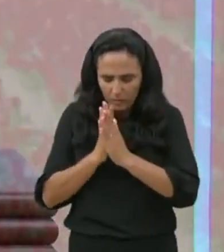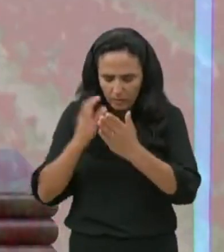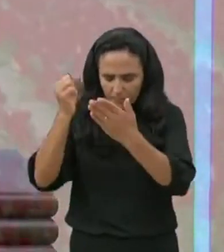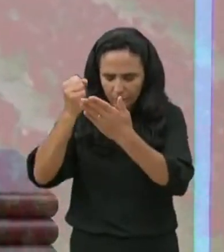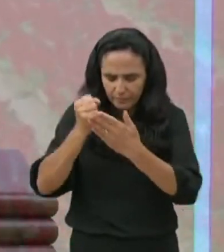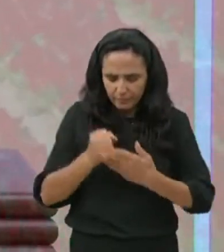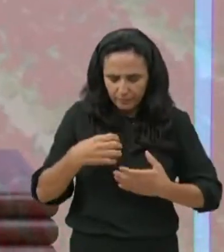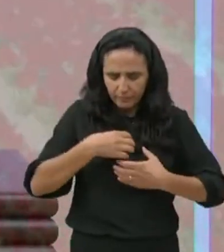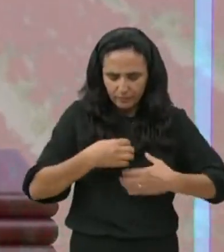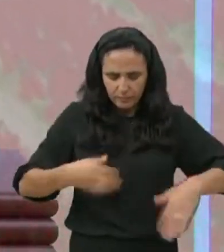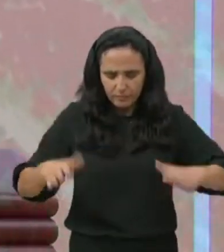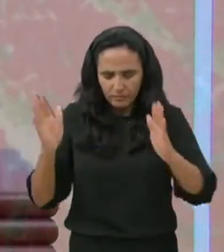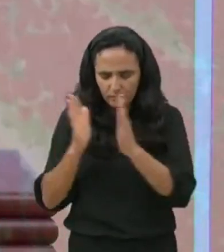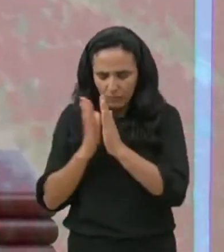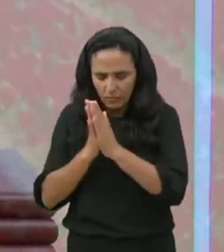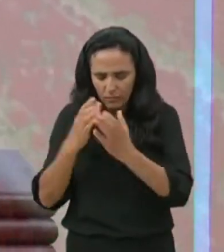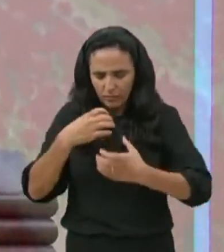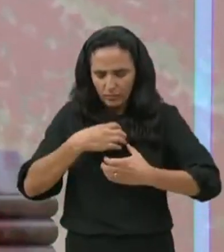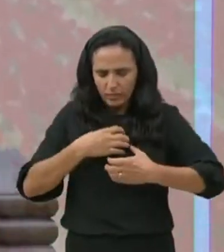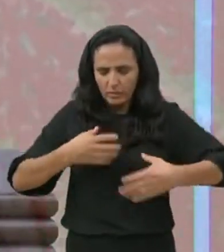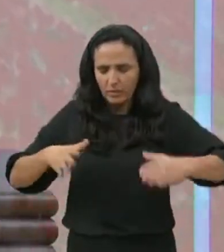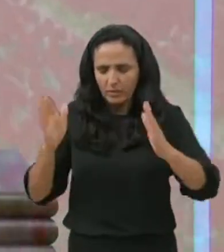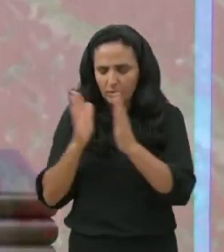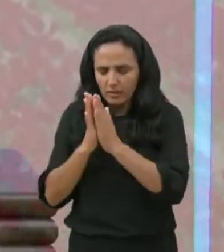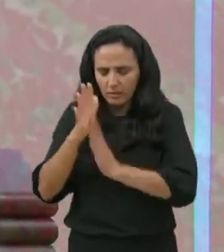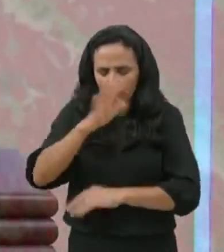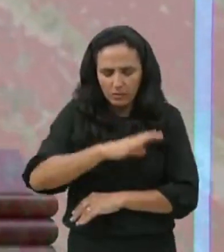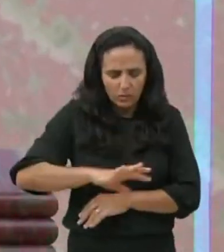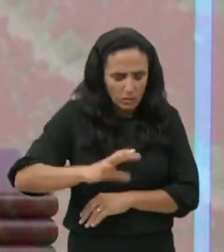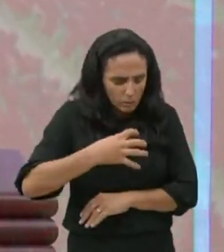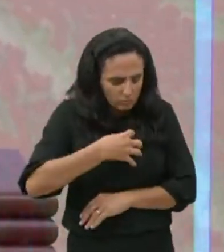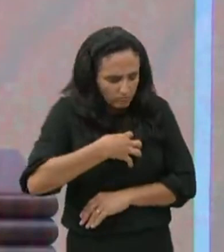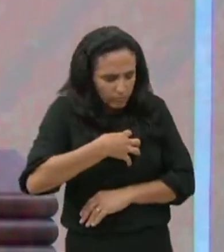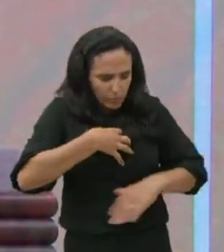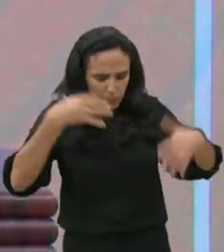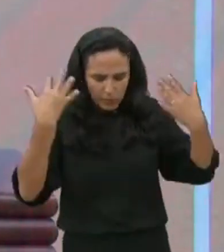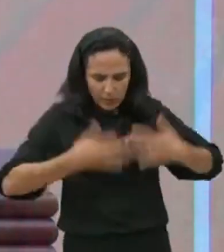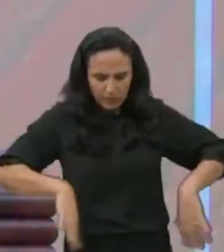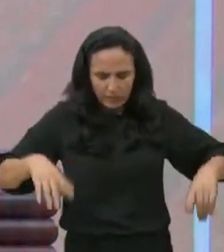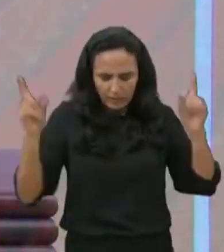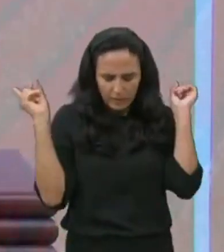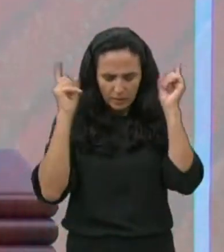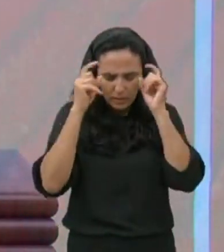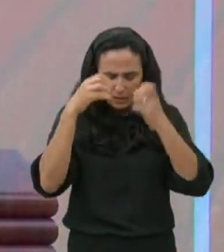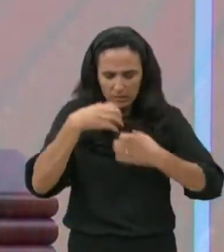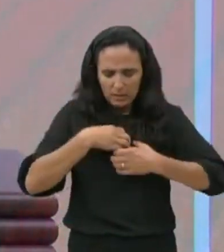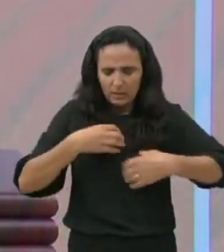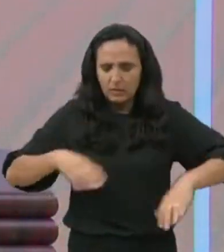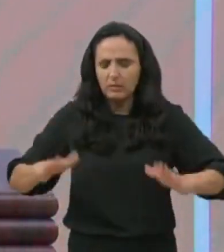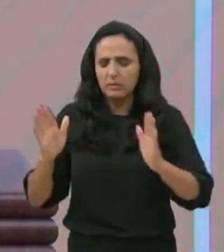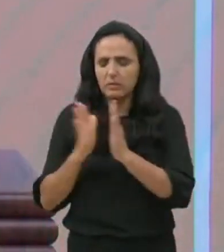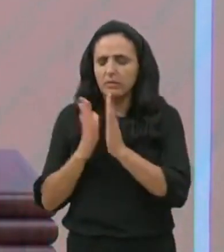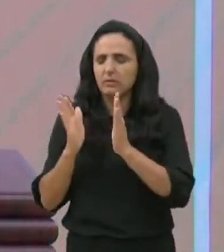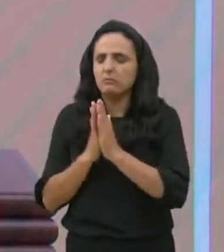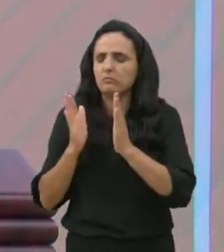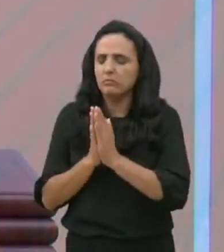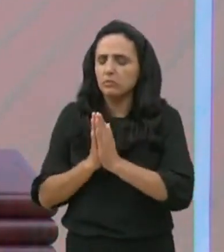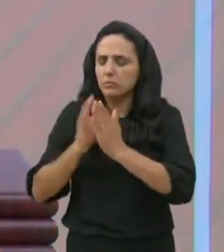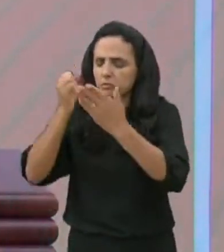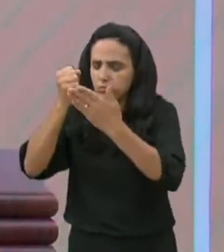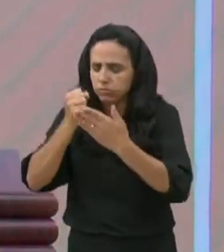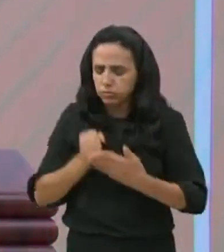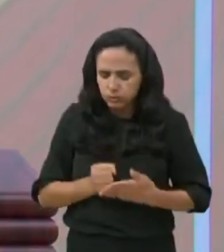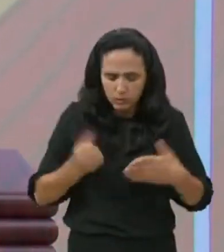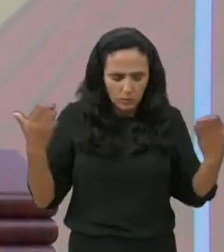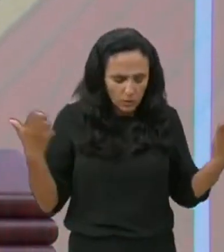ânsia, de vômito, Senhor, e não tenha desejo mais de usar, ajuda aqueles que estão sofrendo neste